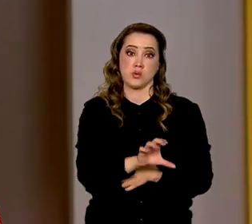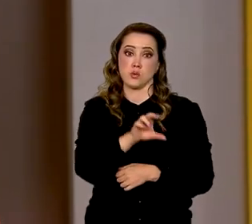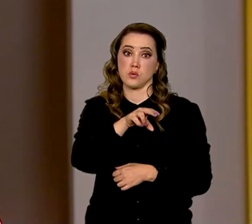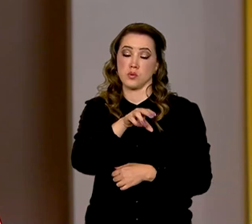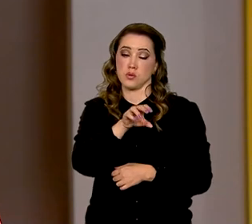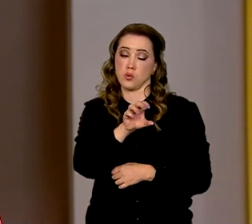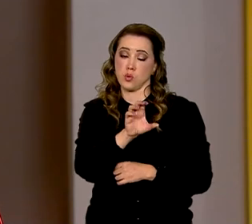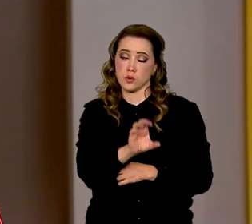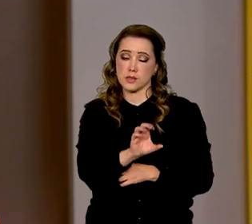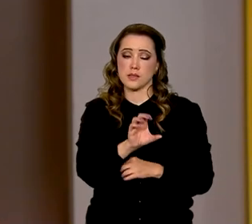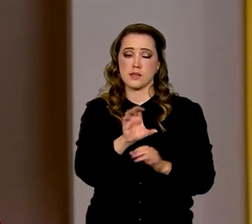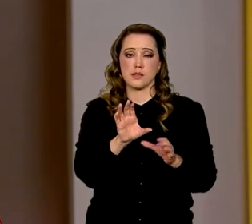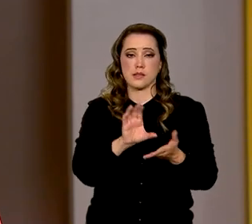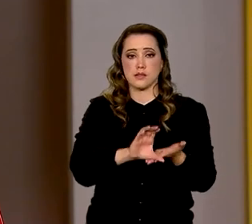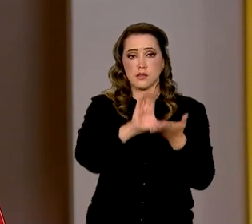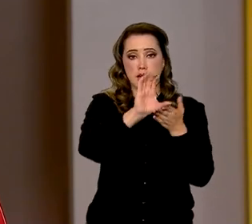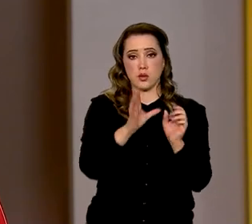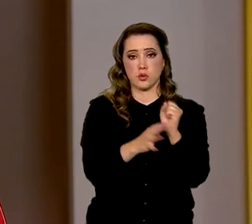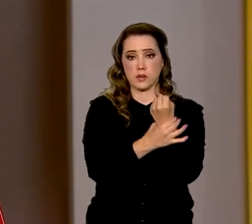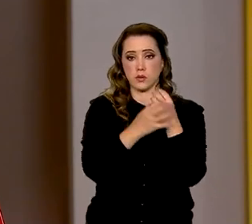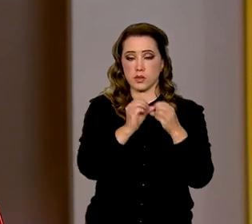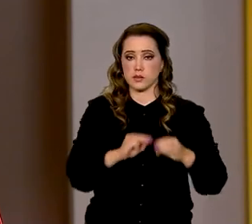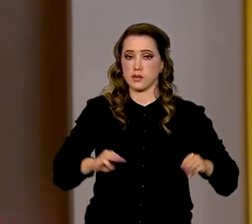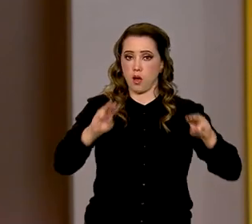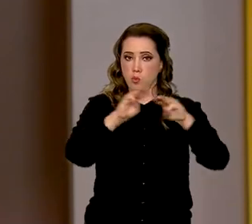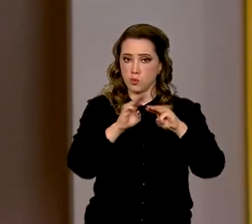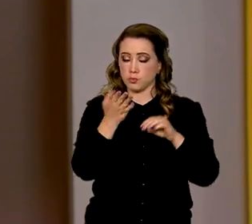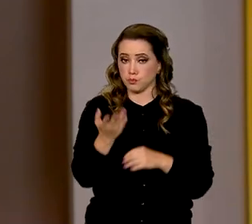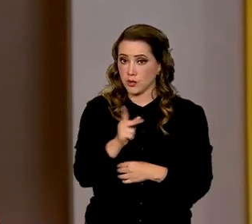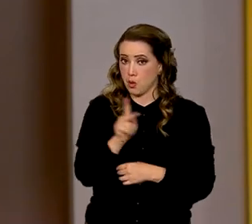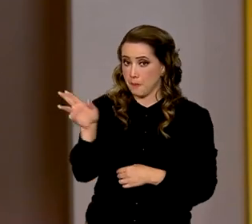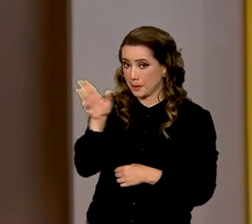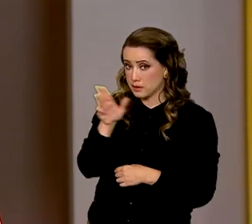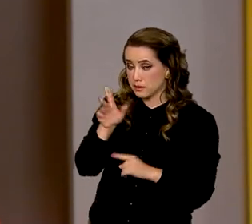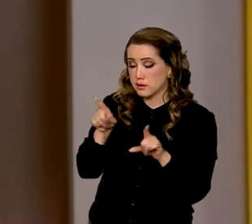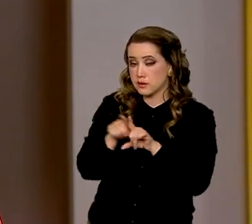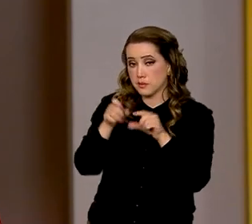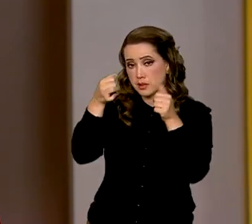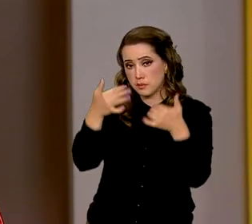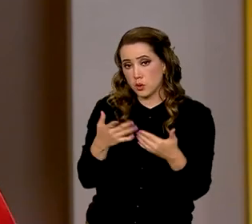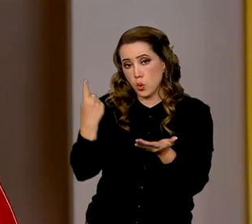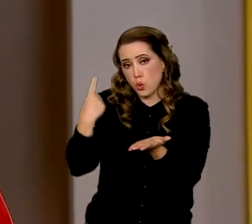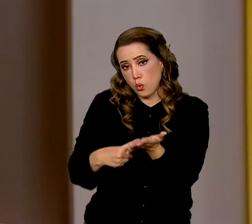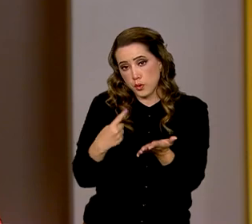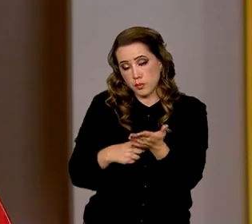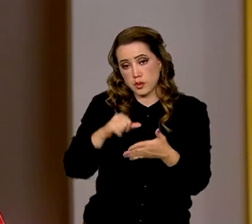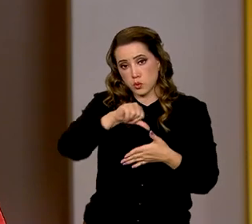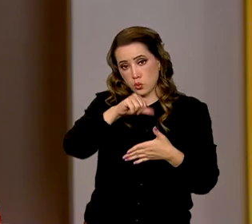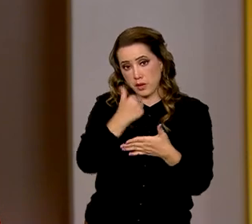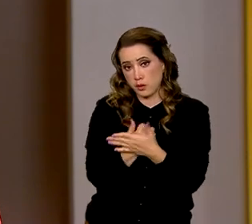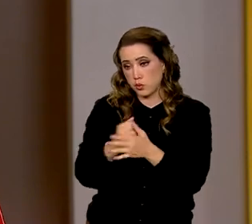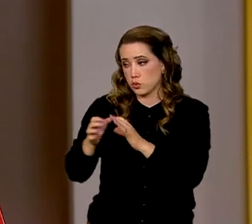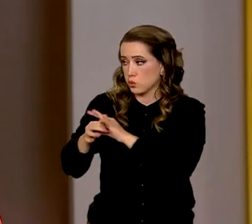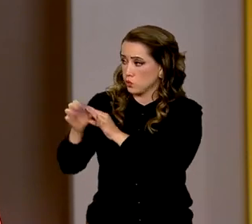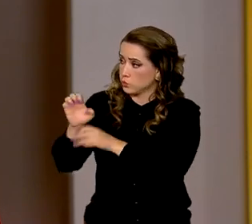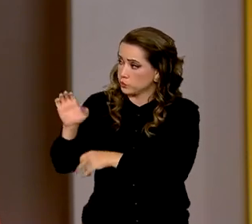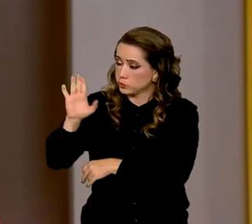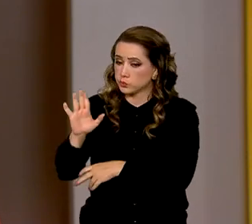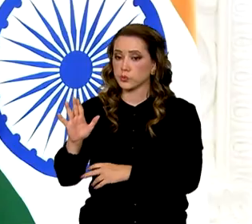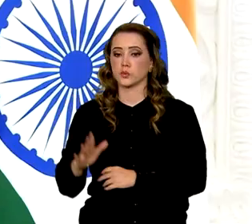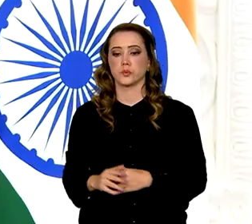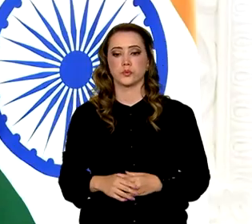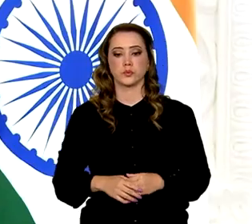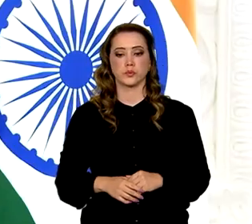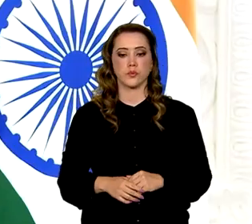Conselho de Segurança da ONU. O presidente Lula ressaltou ainda a importância do acordo entre o Mercosul e a União Europeia.